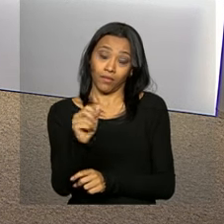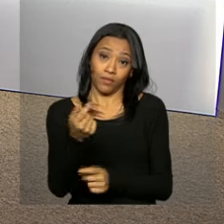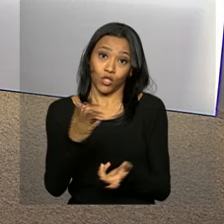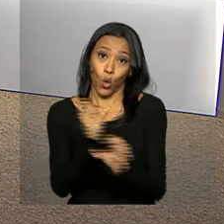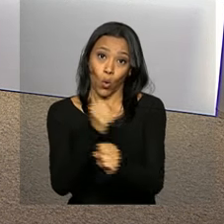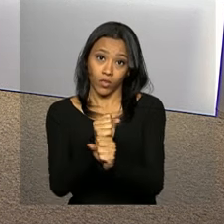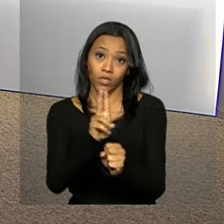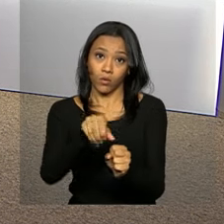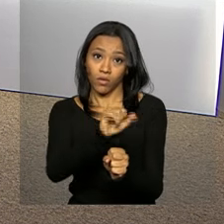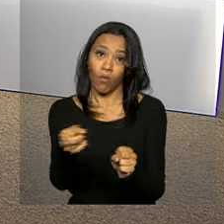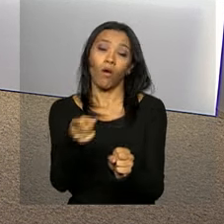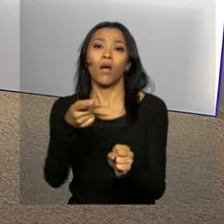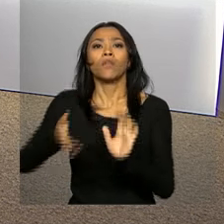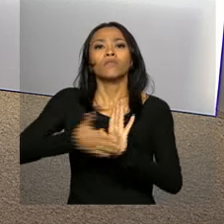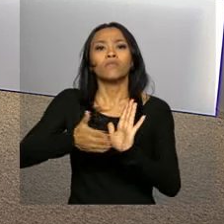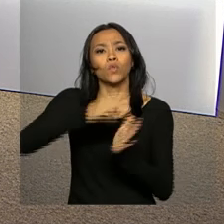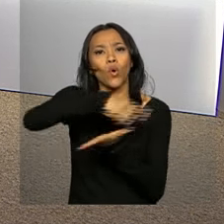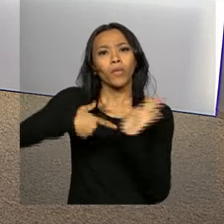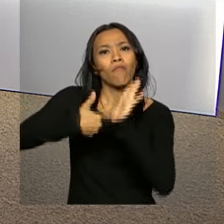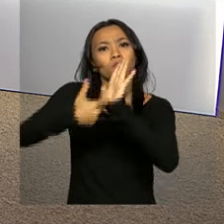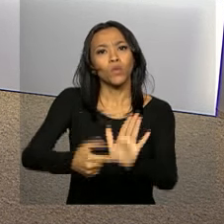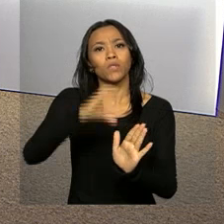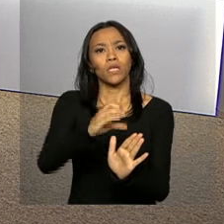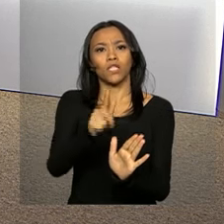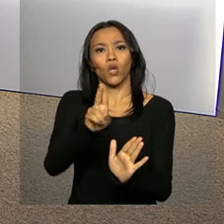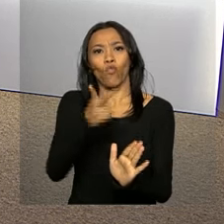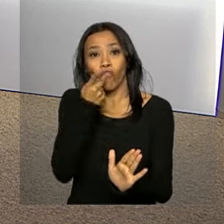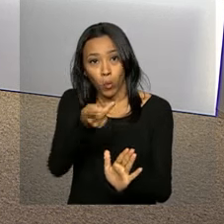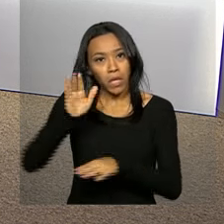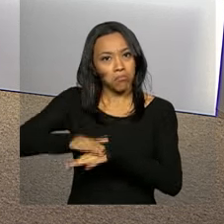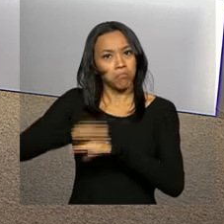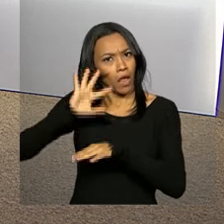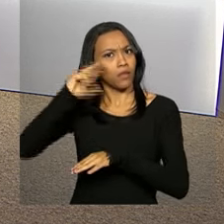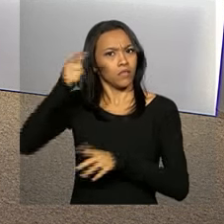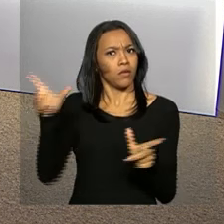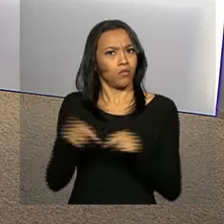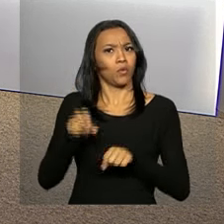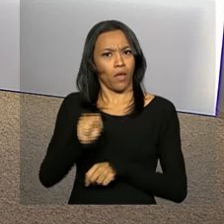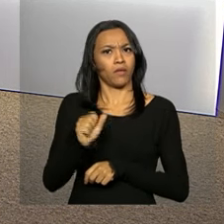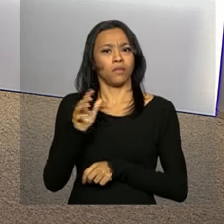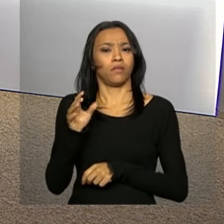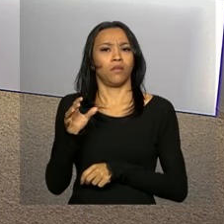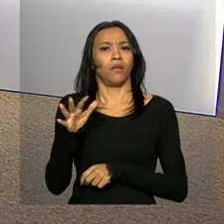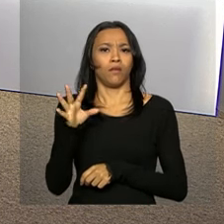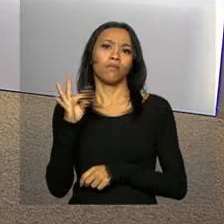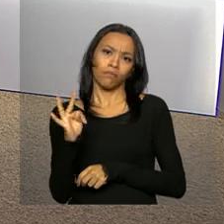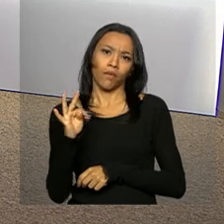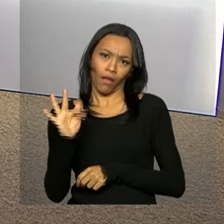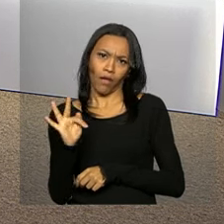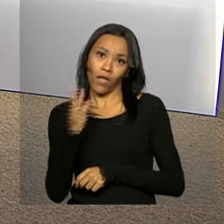acordos. Em nota, a CGU destacou que a decisão do STF atende ao artigo 74 da